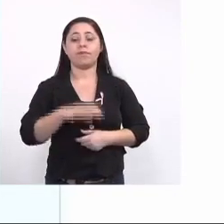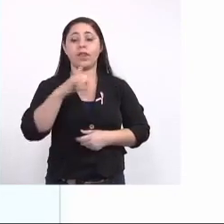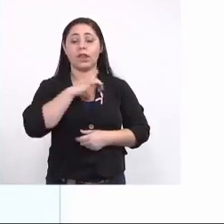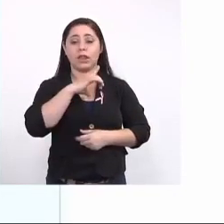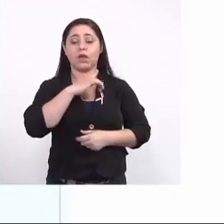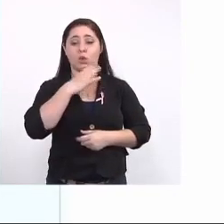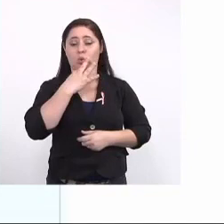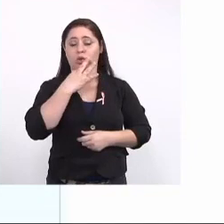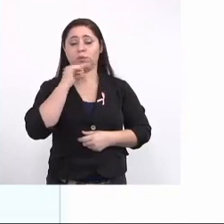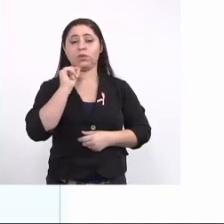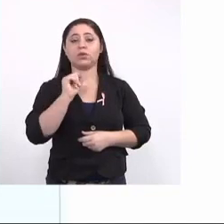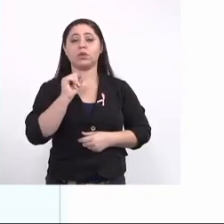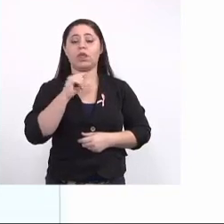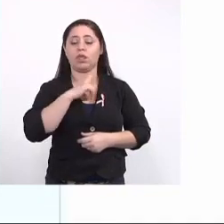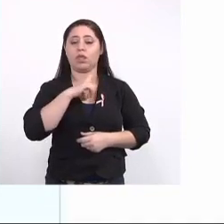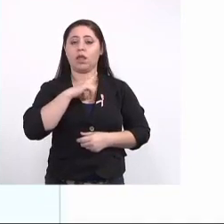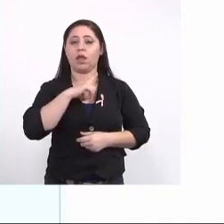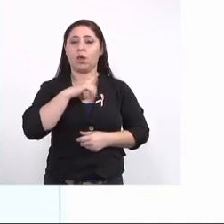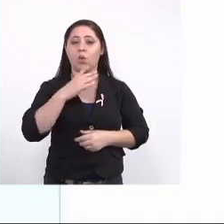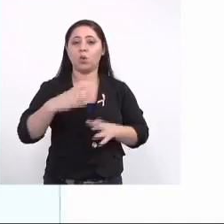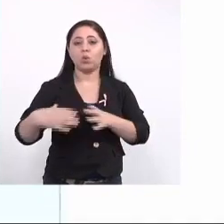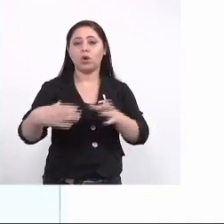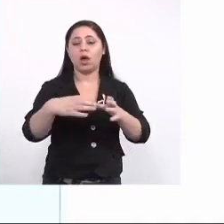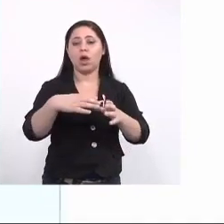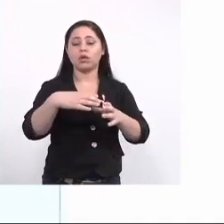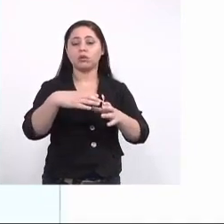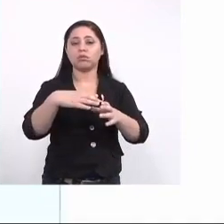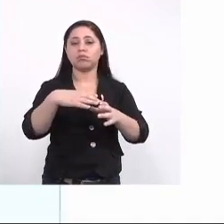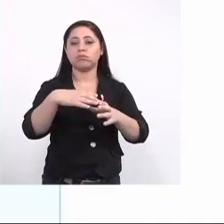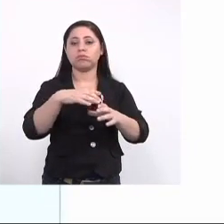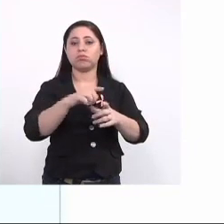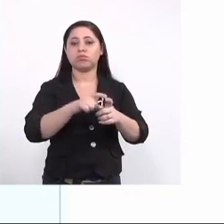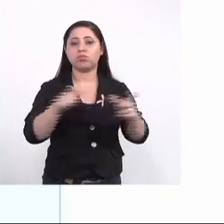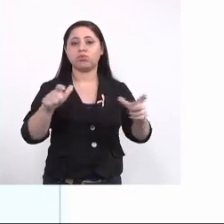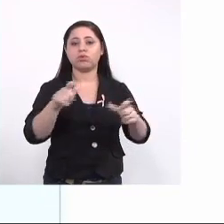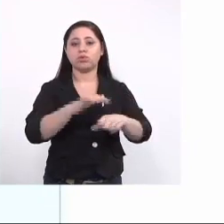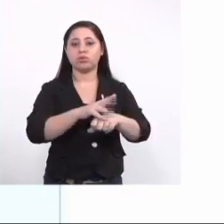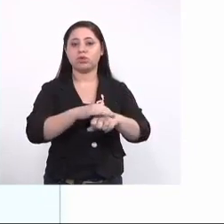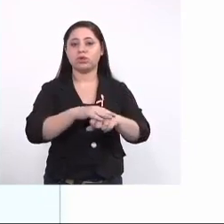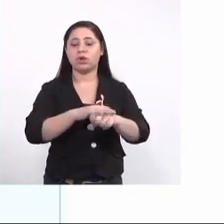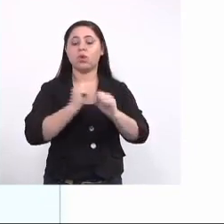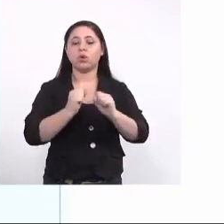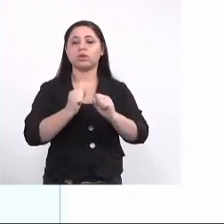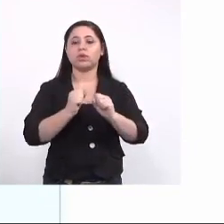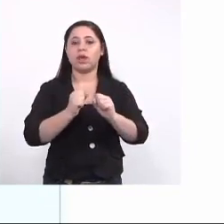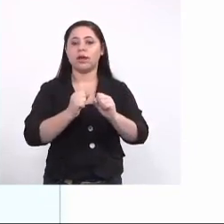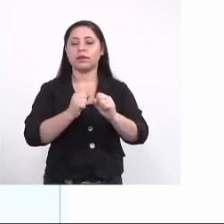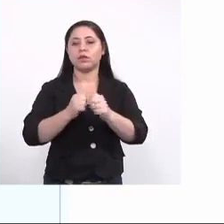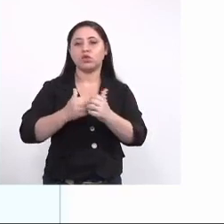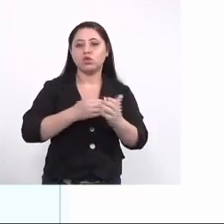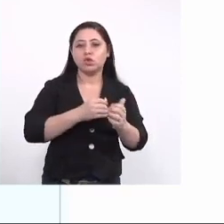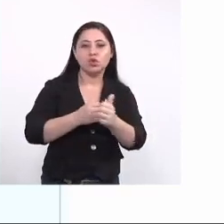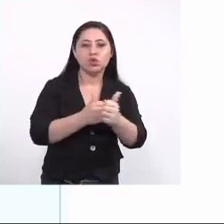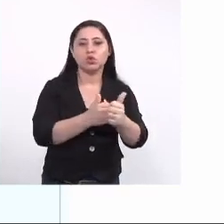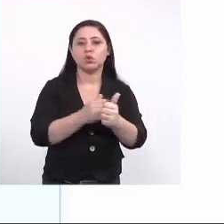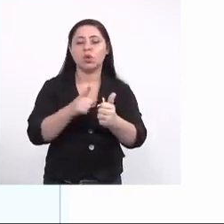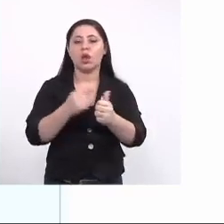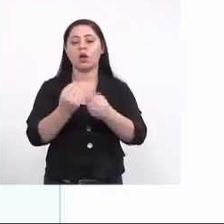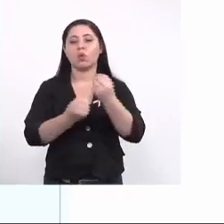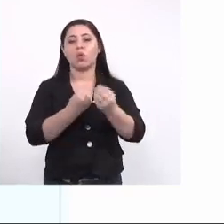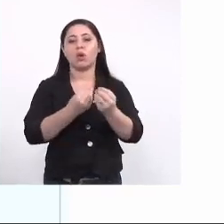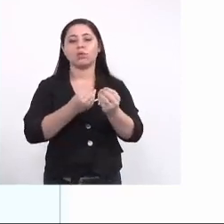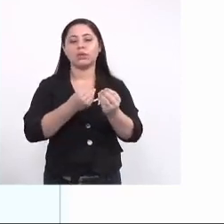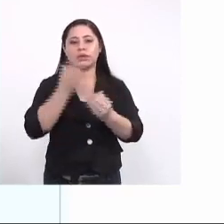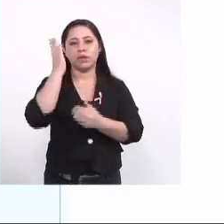conhecimento de que existem áreas com maior enfoque da doença eu consigo nortear as ações e a ação